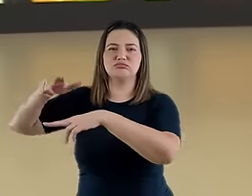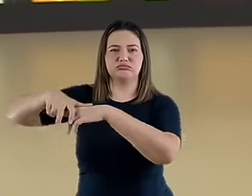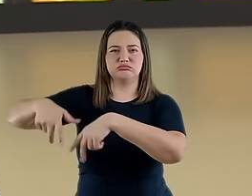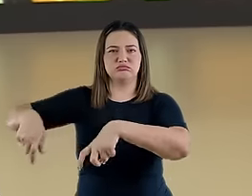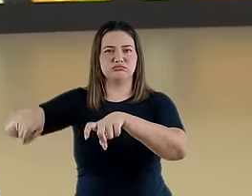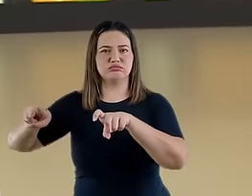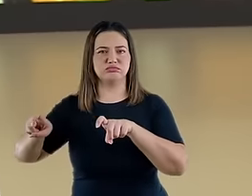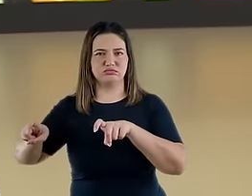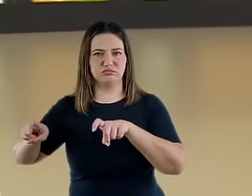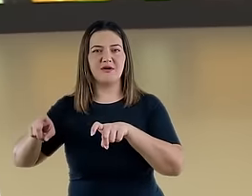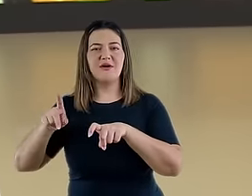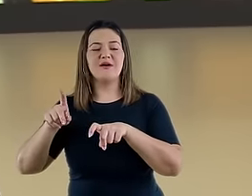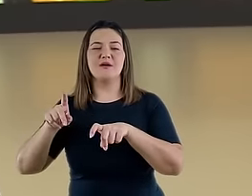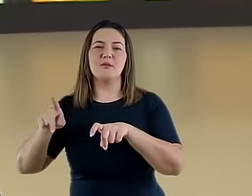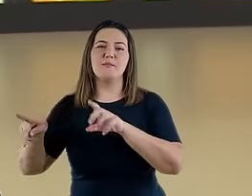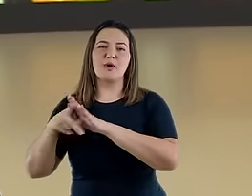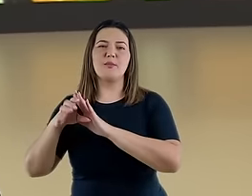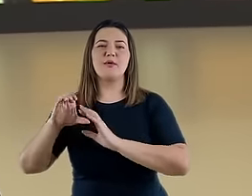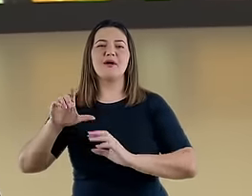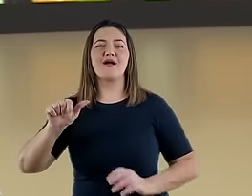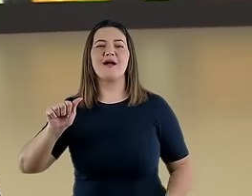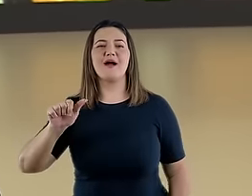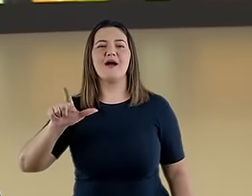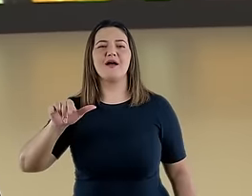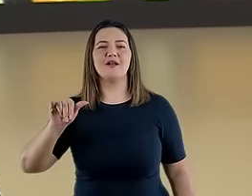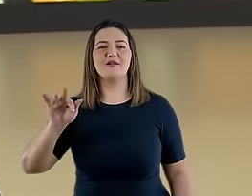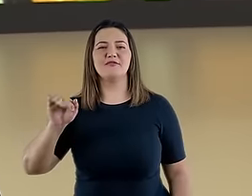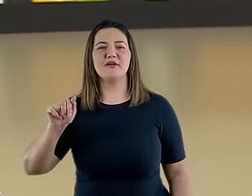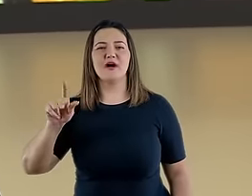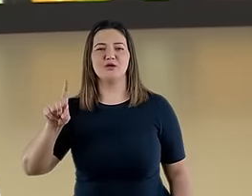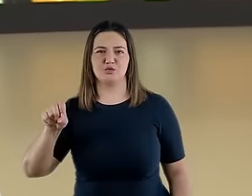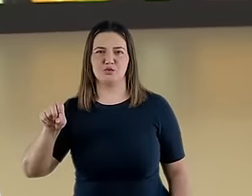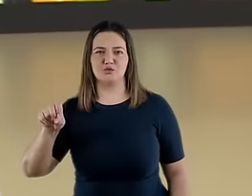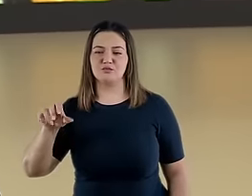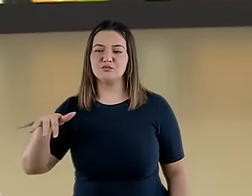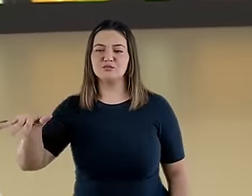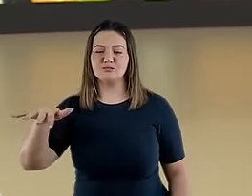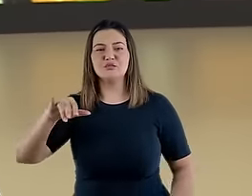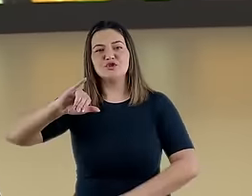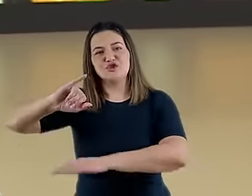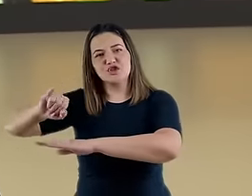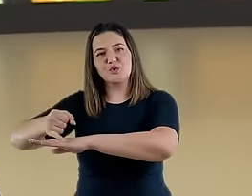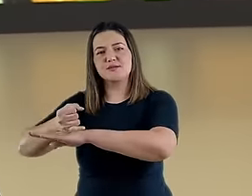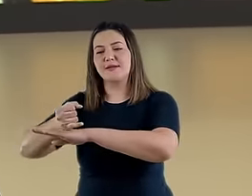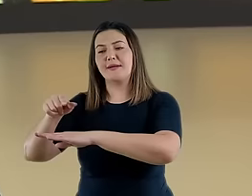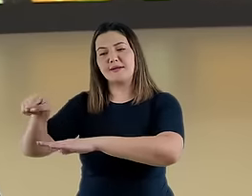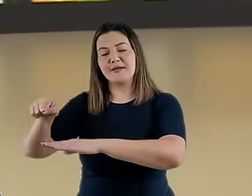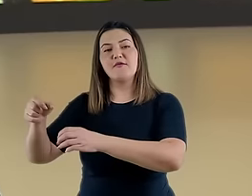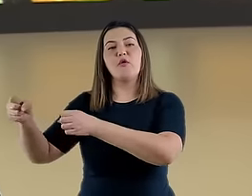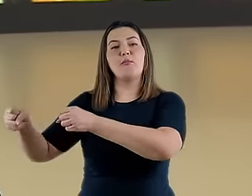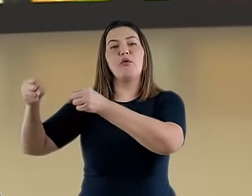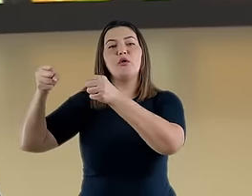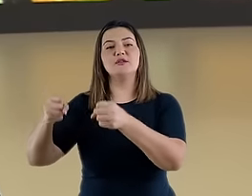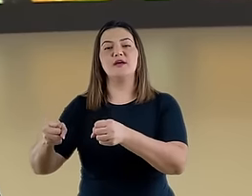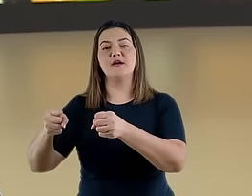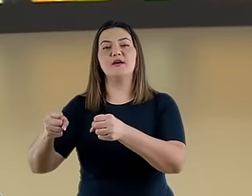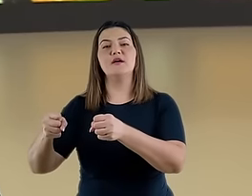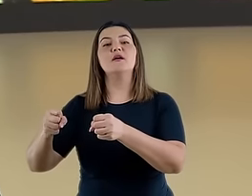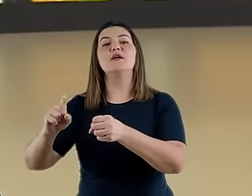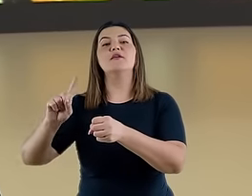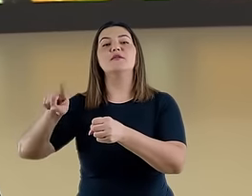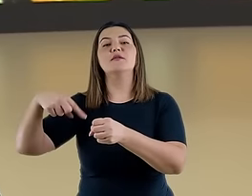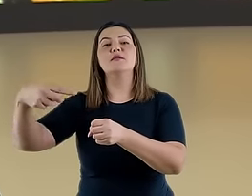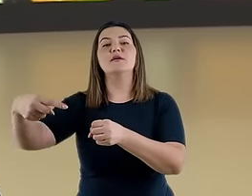impor o califado sobre Jerusalém após o qual esse poder encontraria o seu fim levando ao